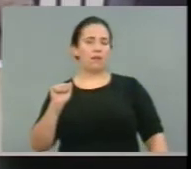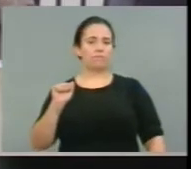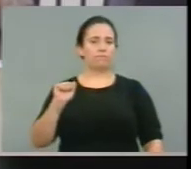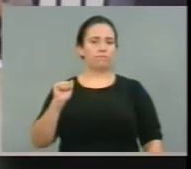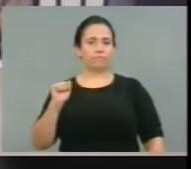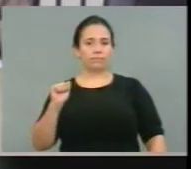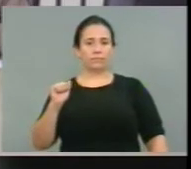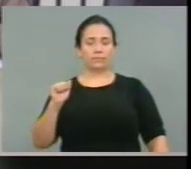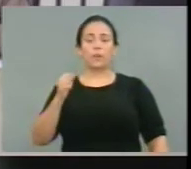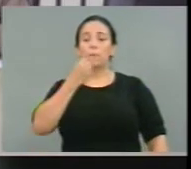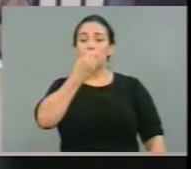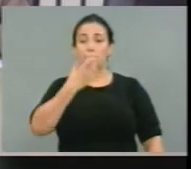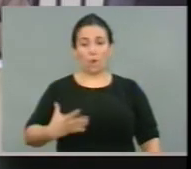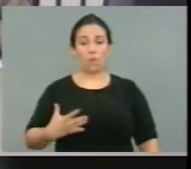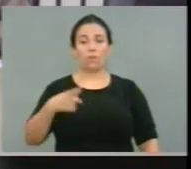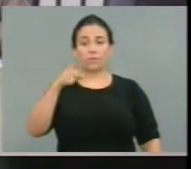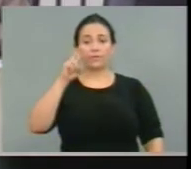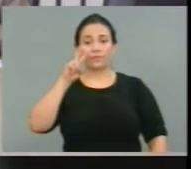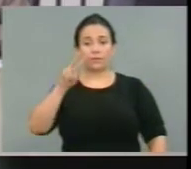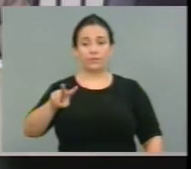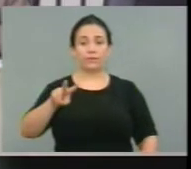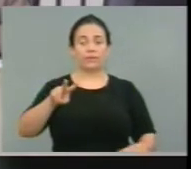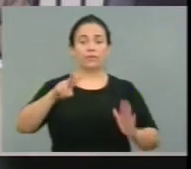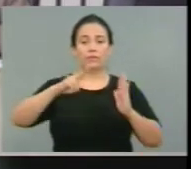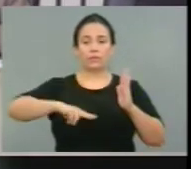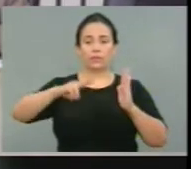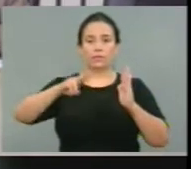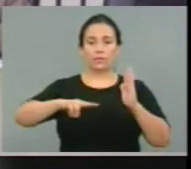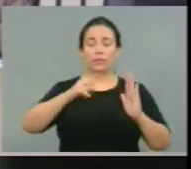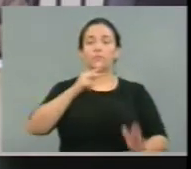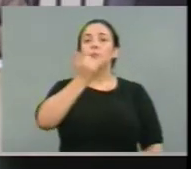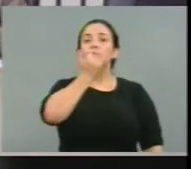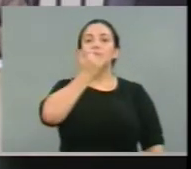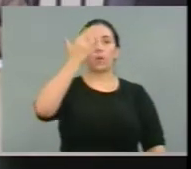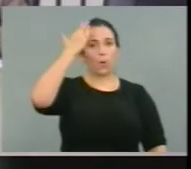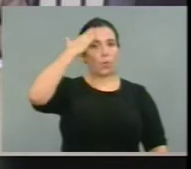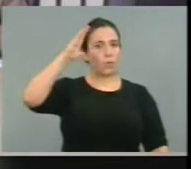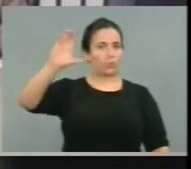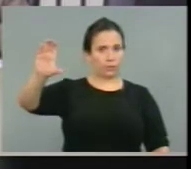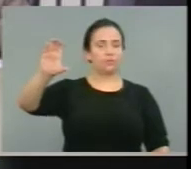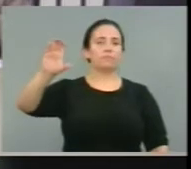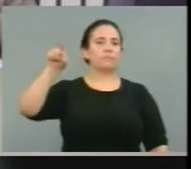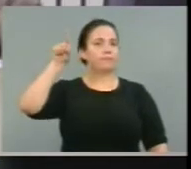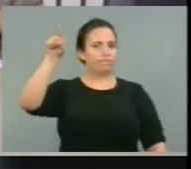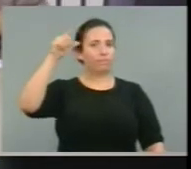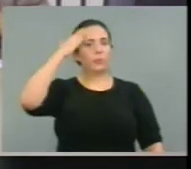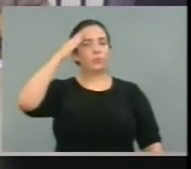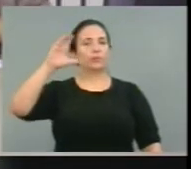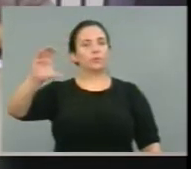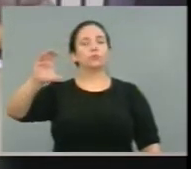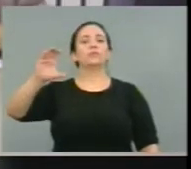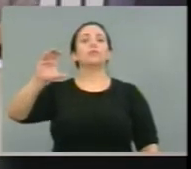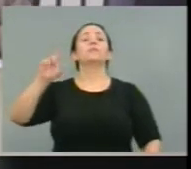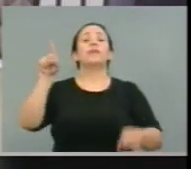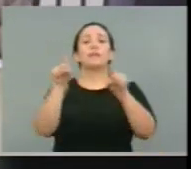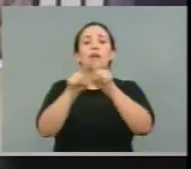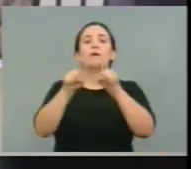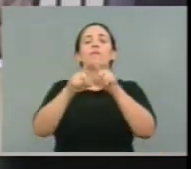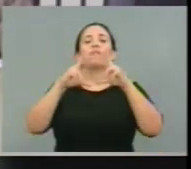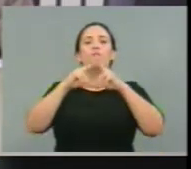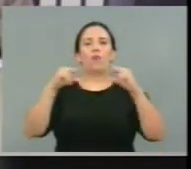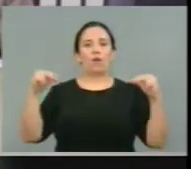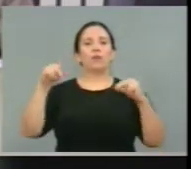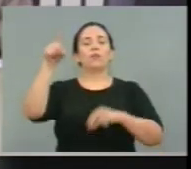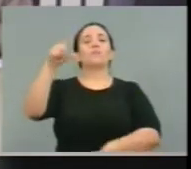esses dados. Mas é bom ver isso depois. Ou, capital Curitiba. Desculpa, capital Curitiba. Curitiba. Então, Florianópolis também tem um índice mais baixo